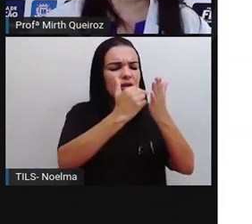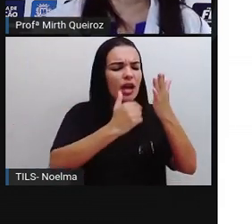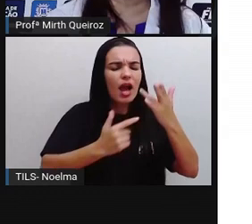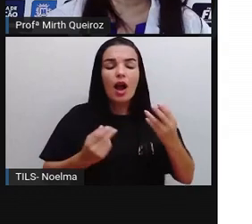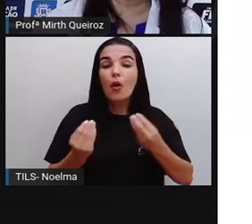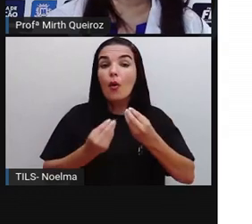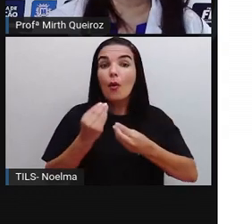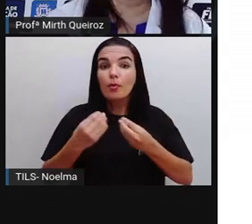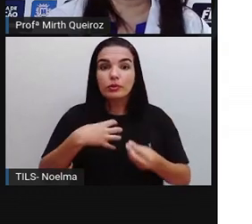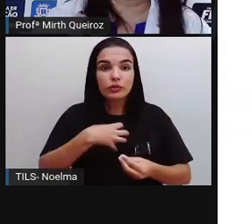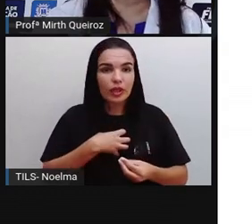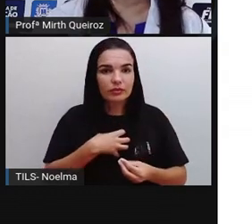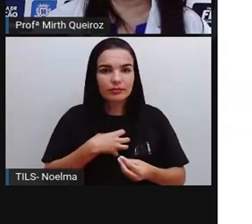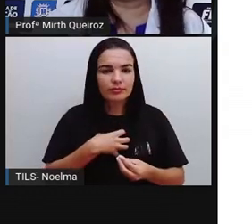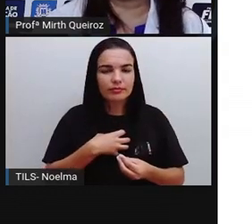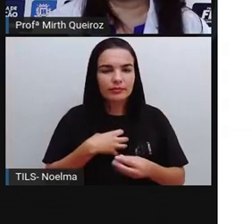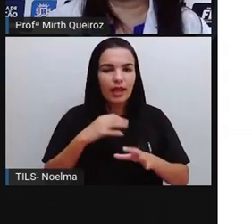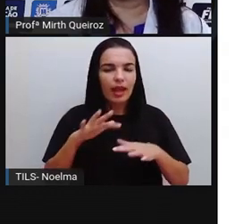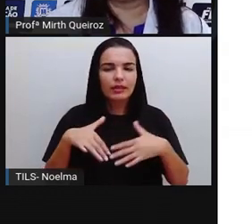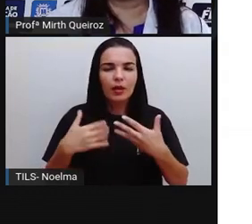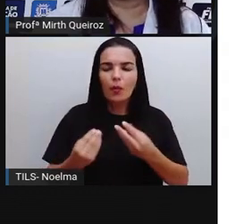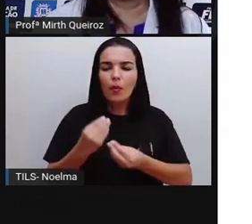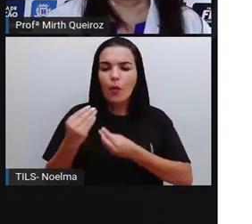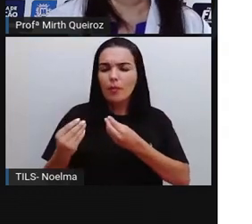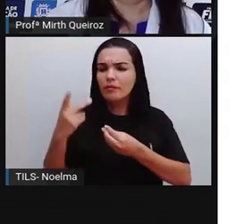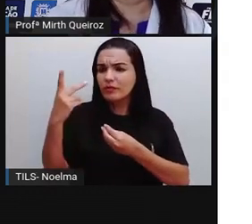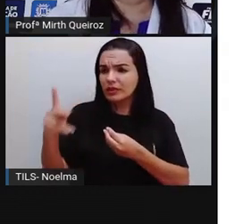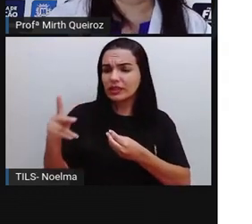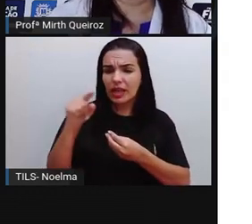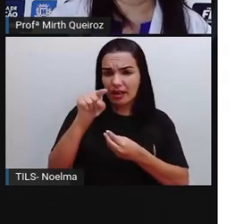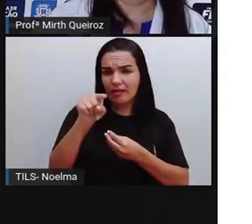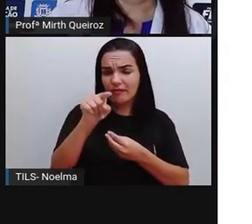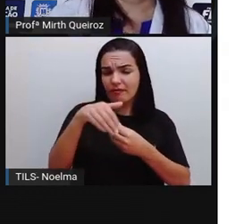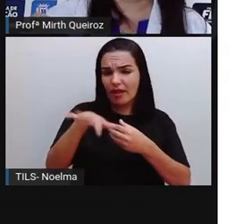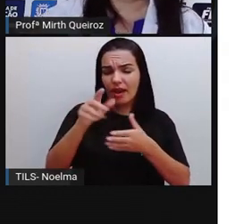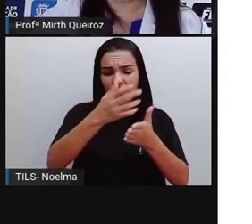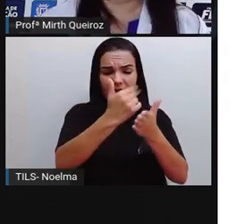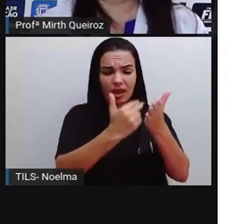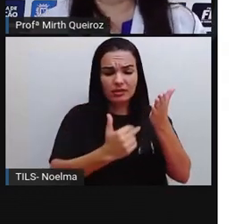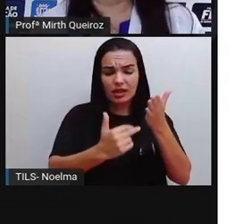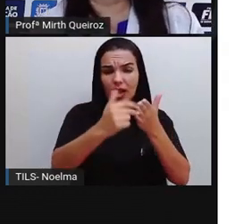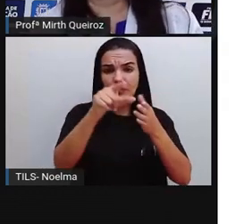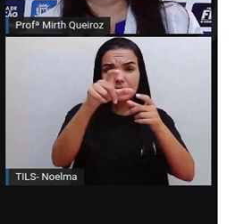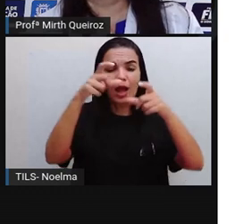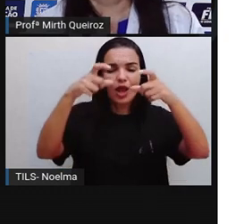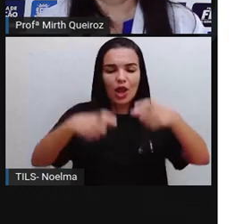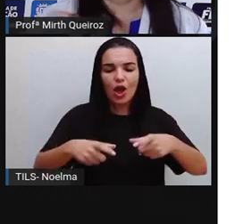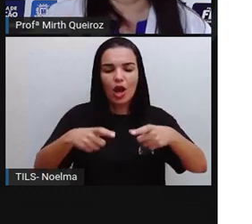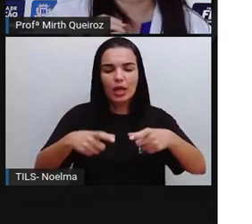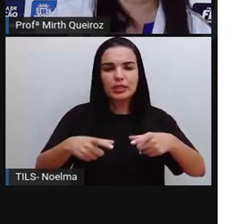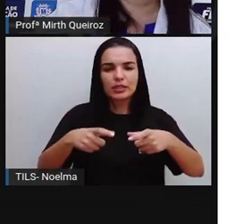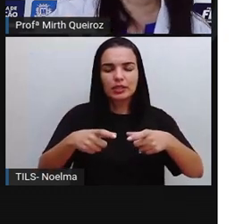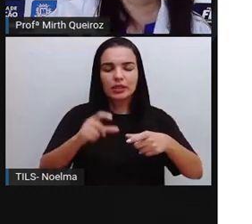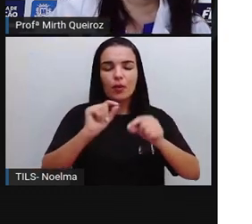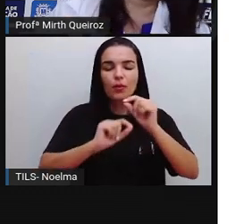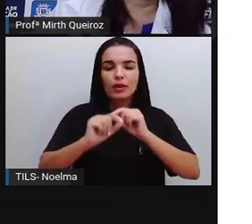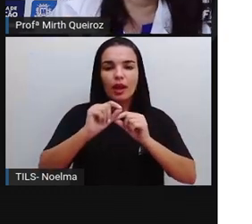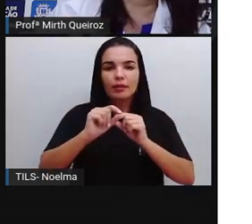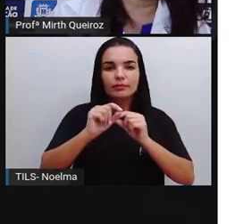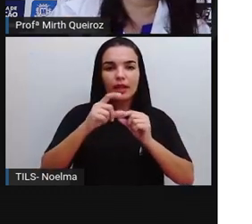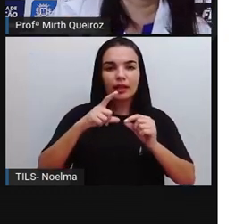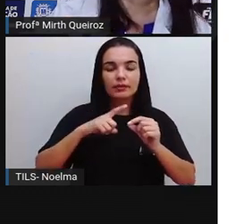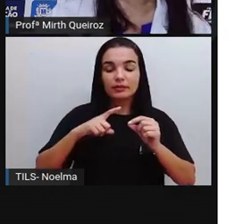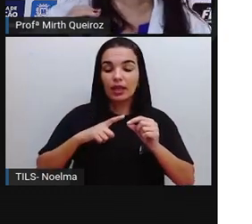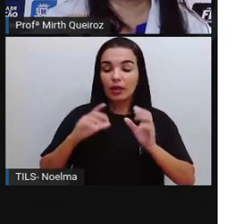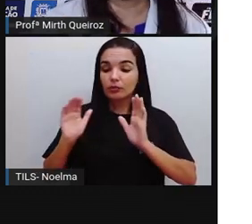maneiras como você vai desenhar esse objeto vai depender da sua localização em relação ao